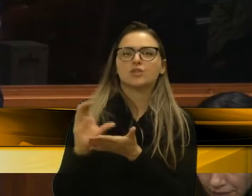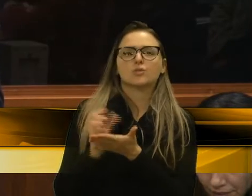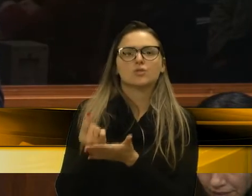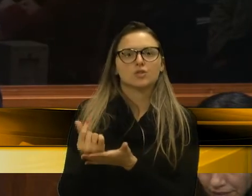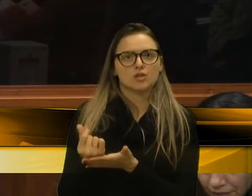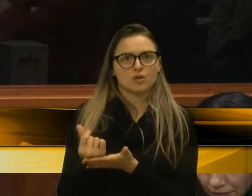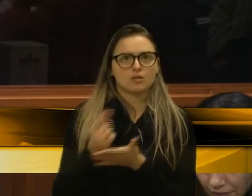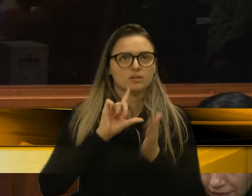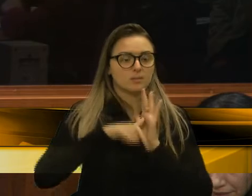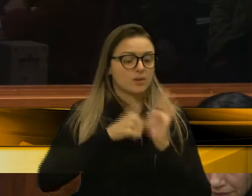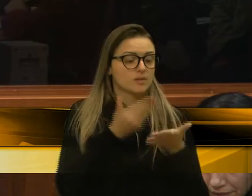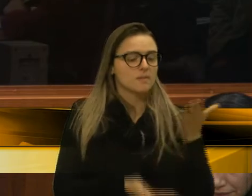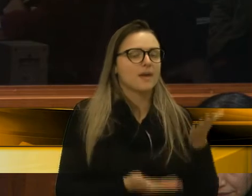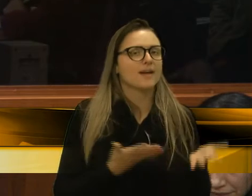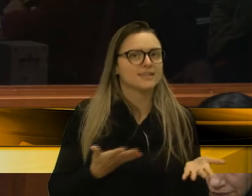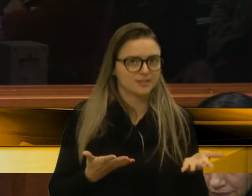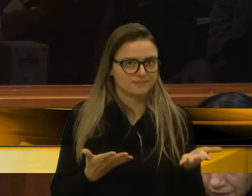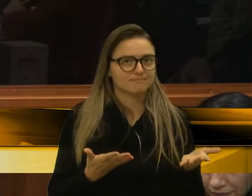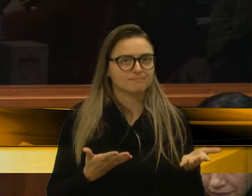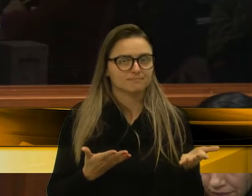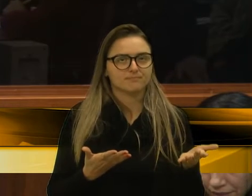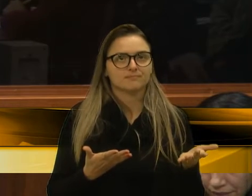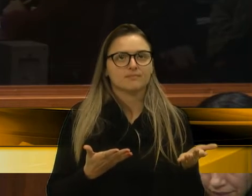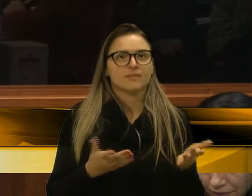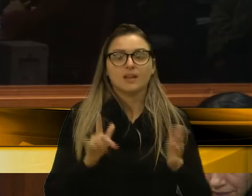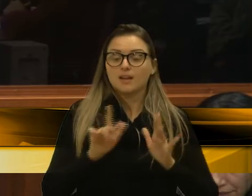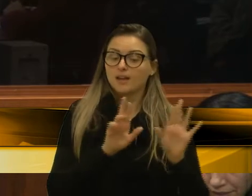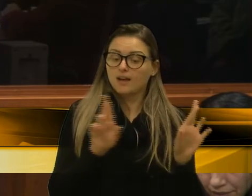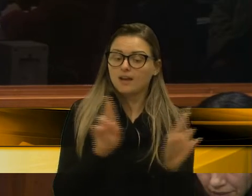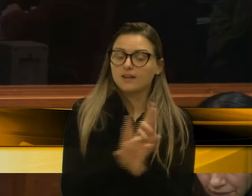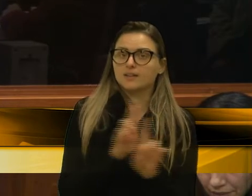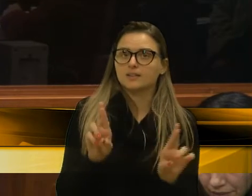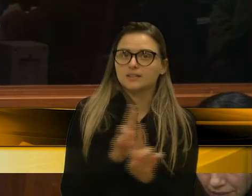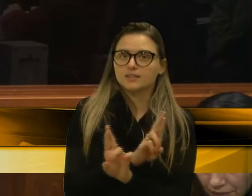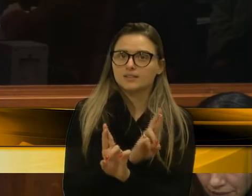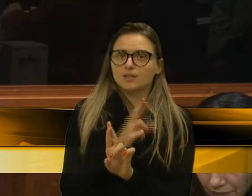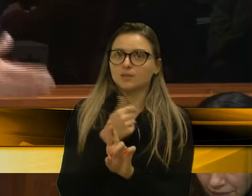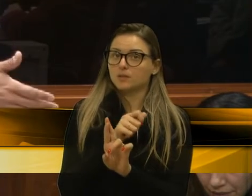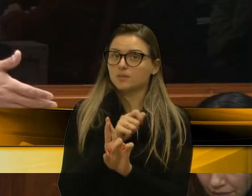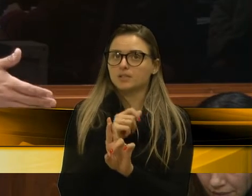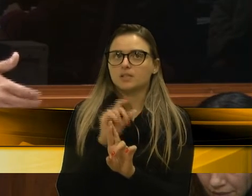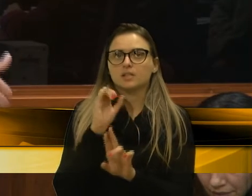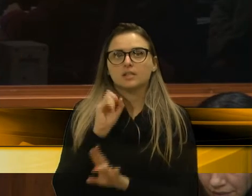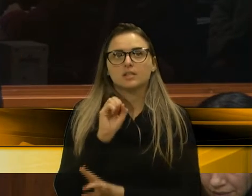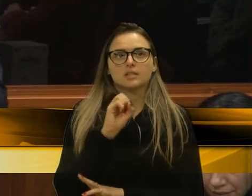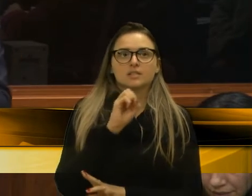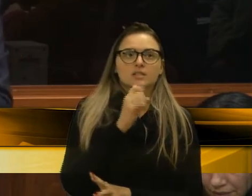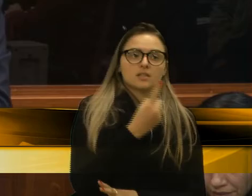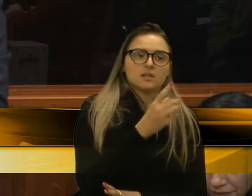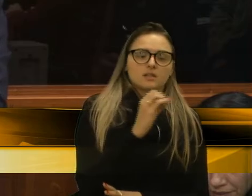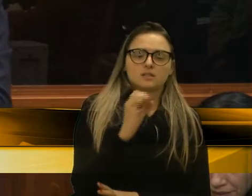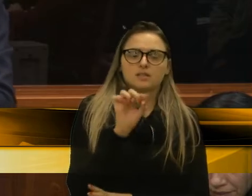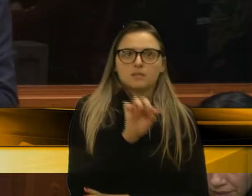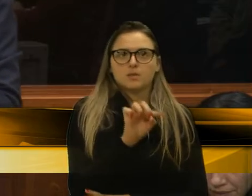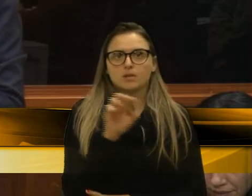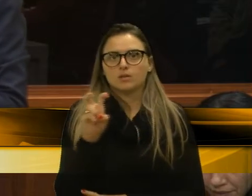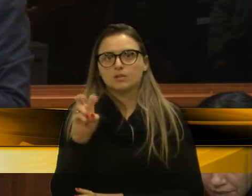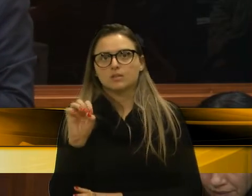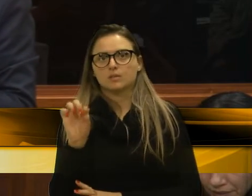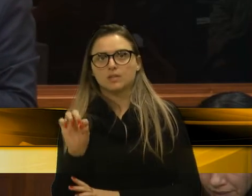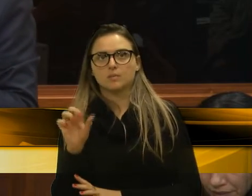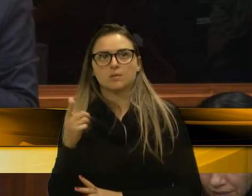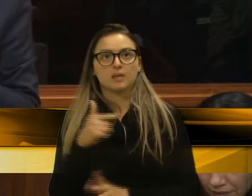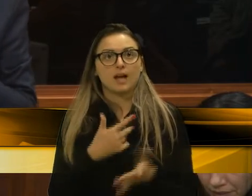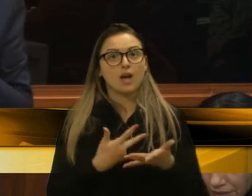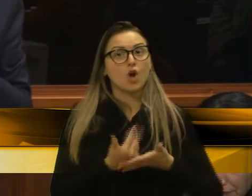se perde na curva. Essa é relação. Quem doa R 100 mil, R 50 mil, provavelmente está comprando,